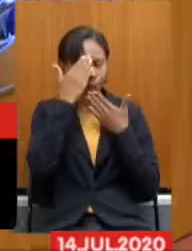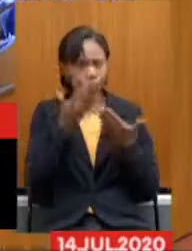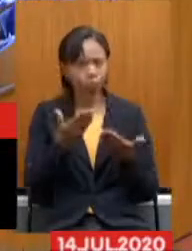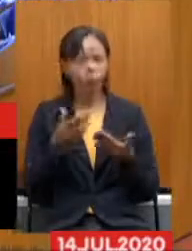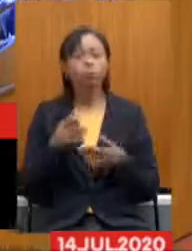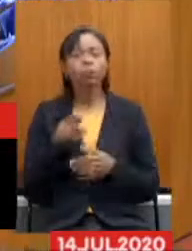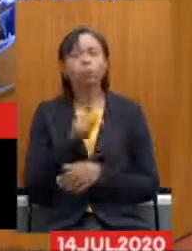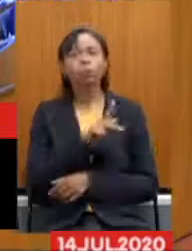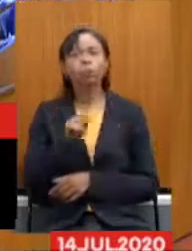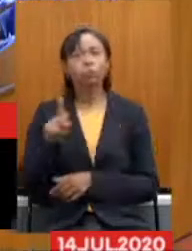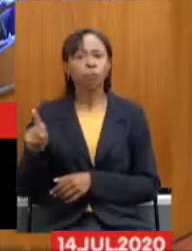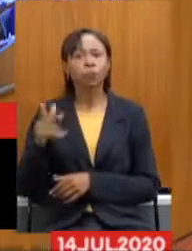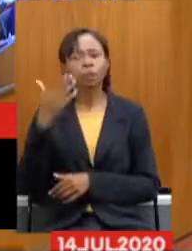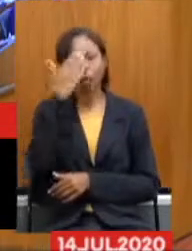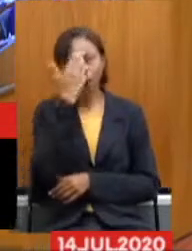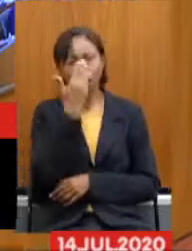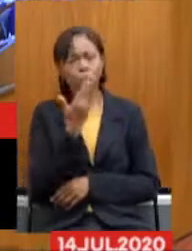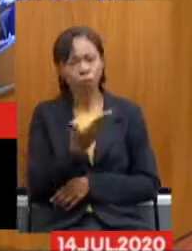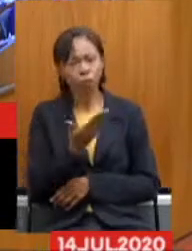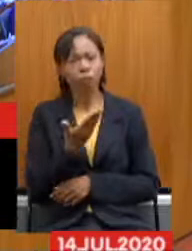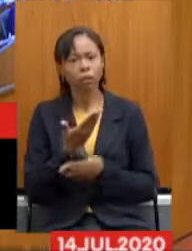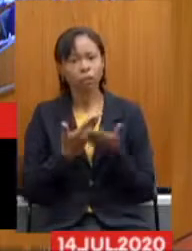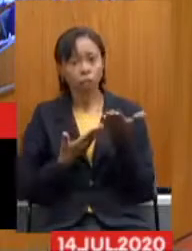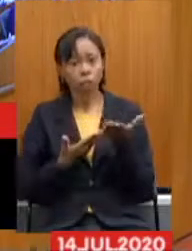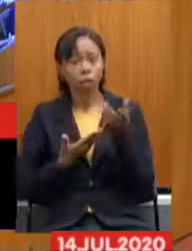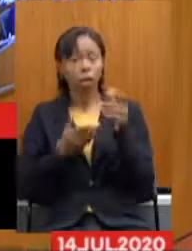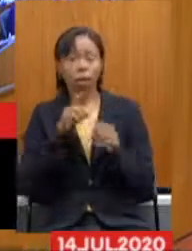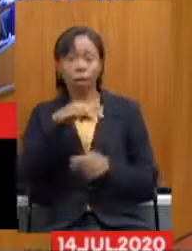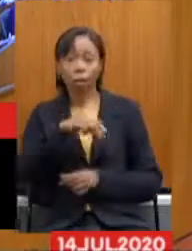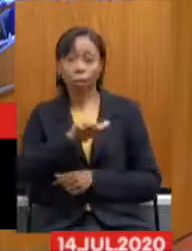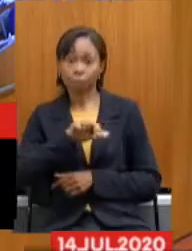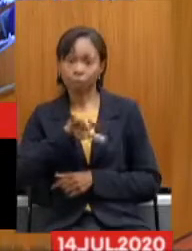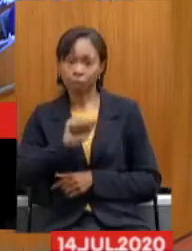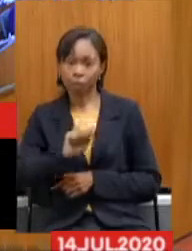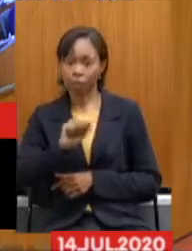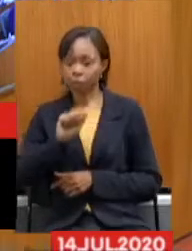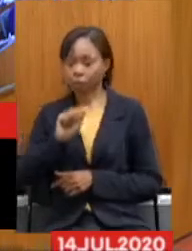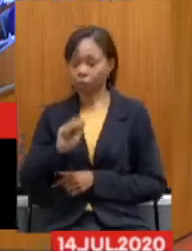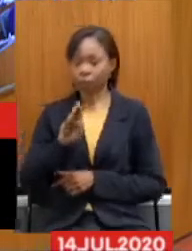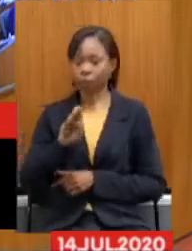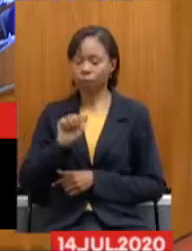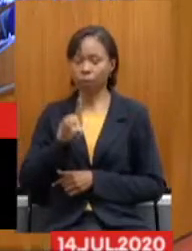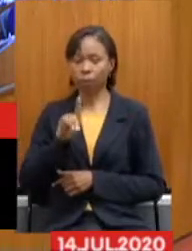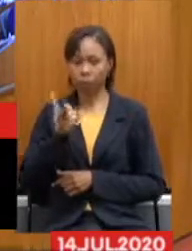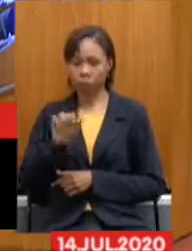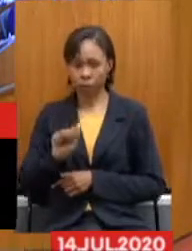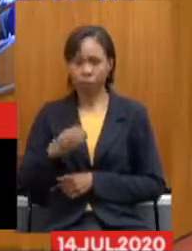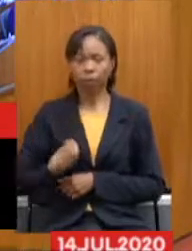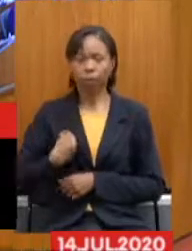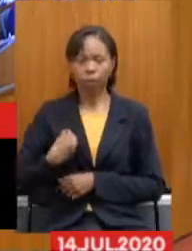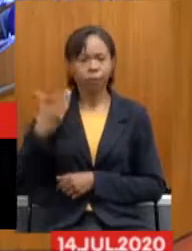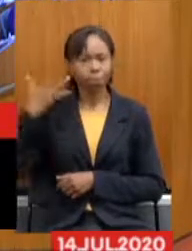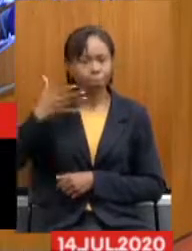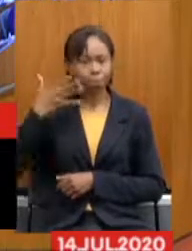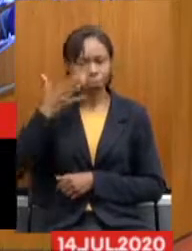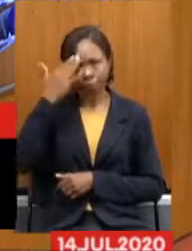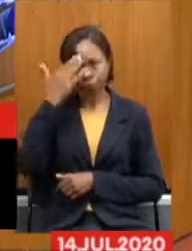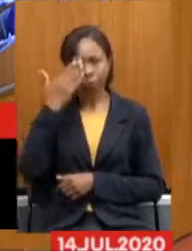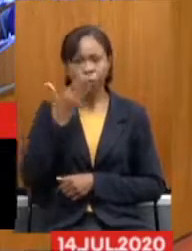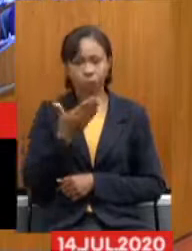agradece a Maria Badia pela sua participação. Muito obrigado.